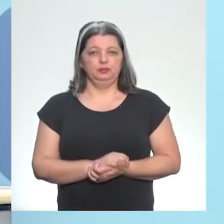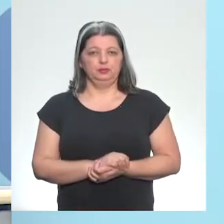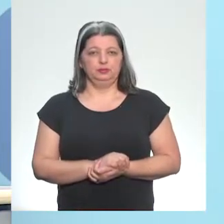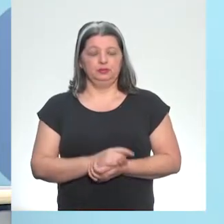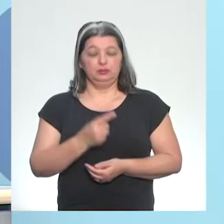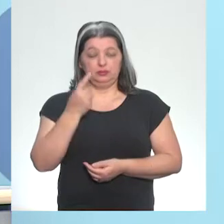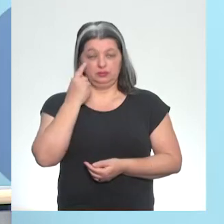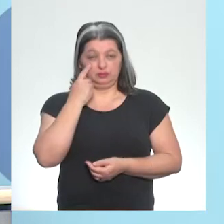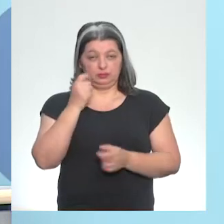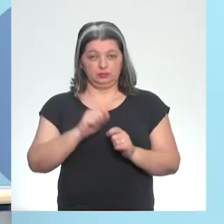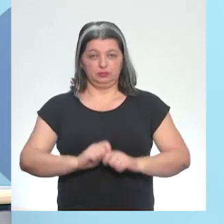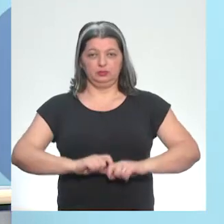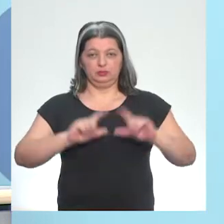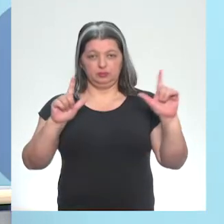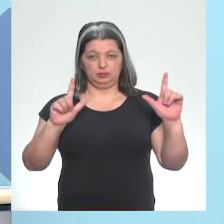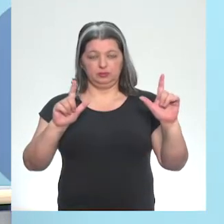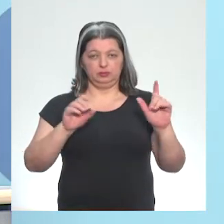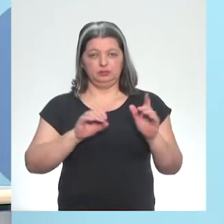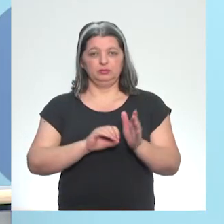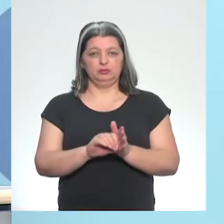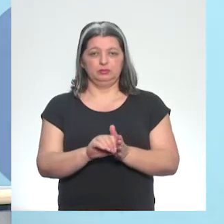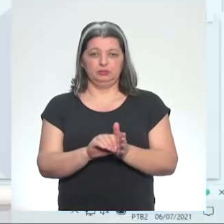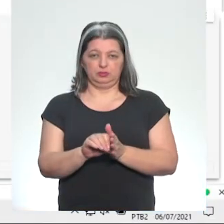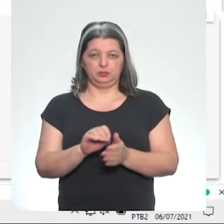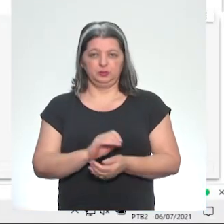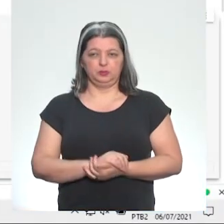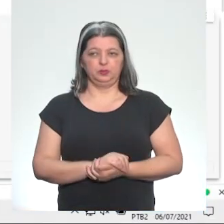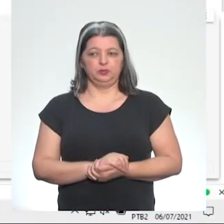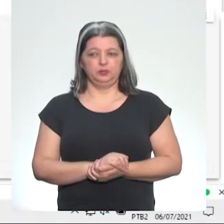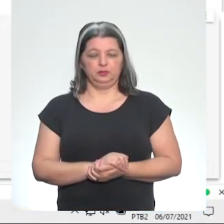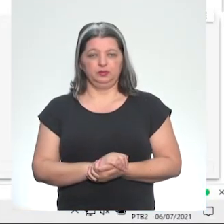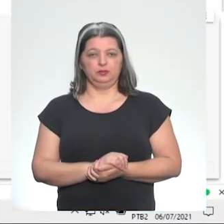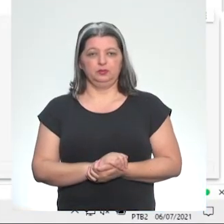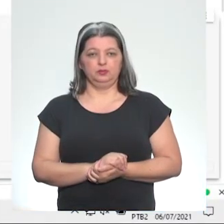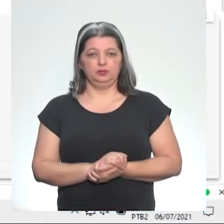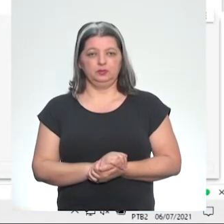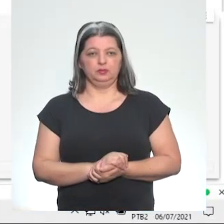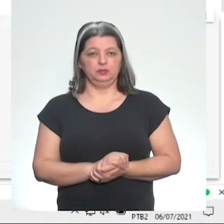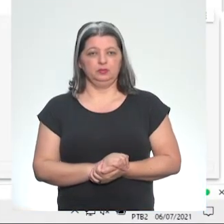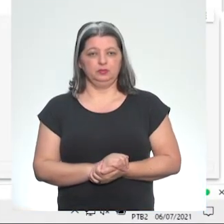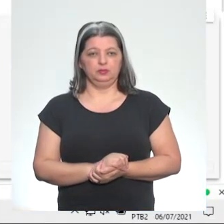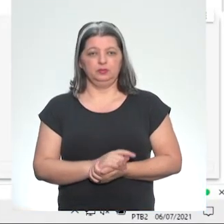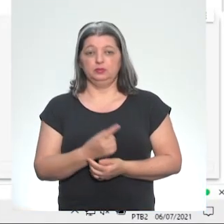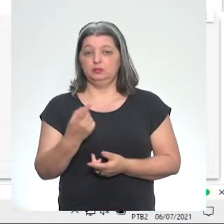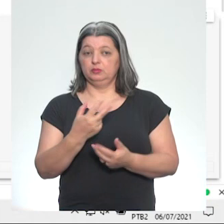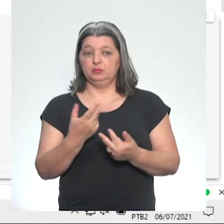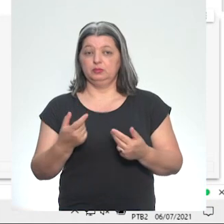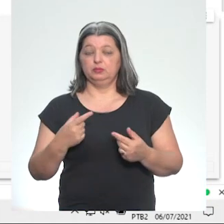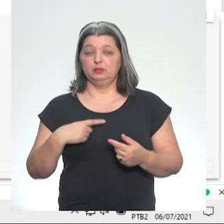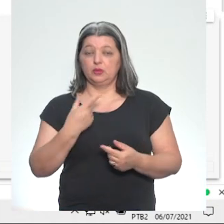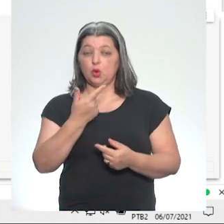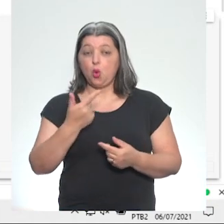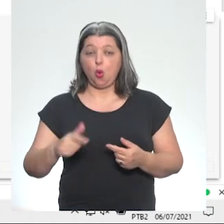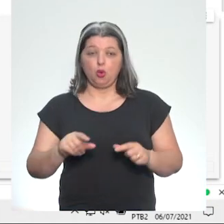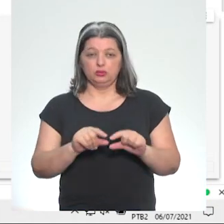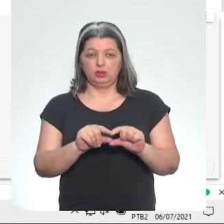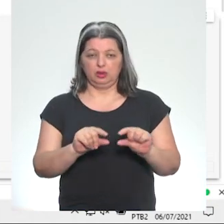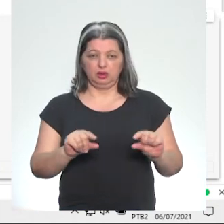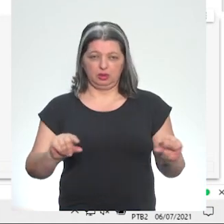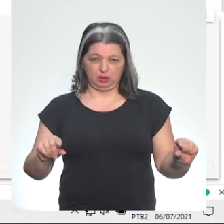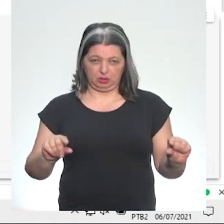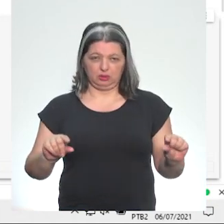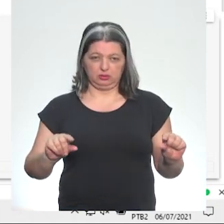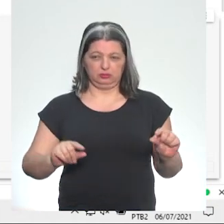Deixa eu abrir aqui de novo o Chrome. Pronto. Então, primeira coisa. Aqui a gente tem uma outra linha de programação.